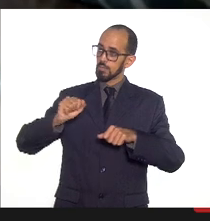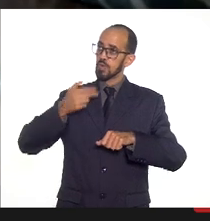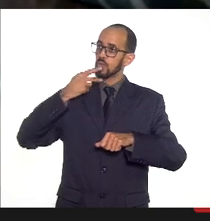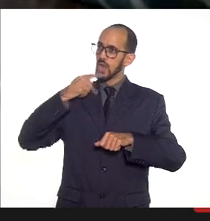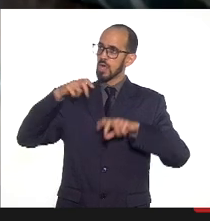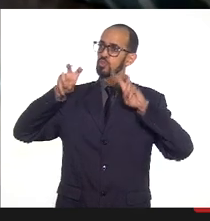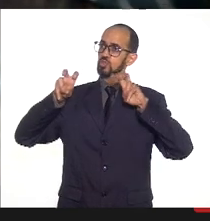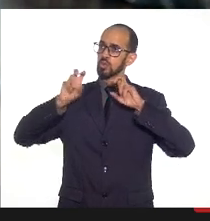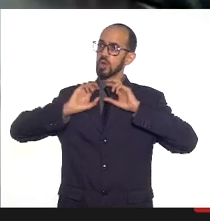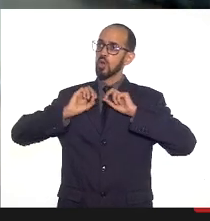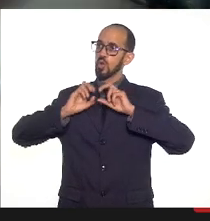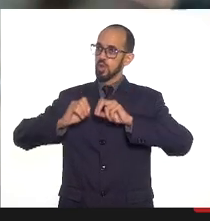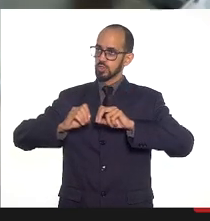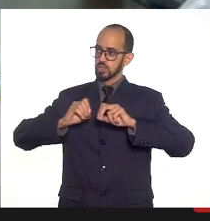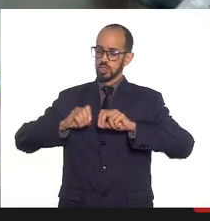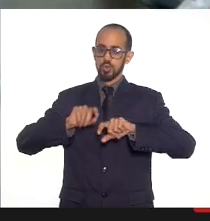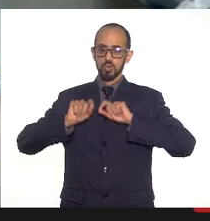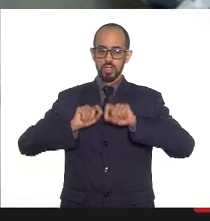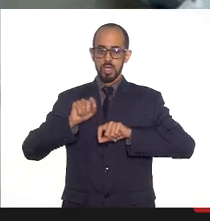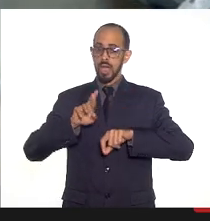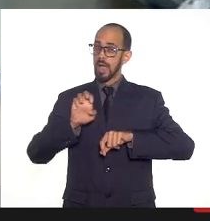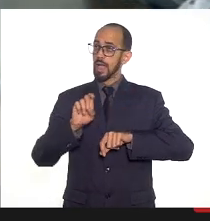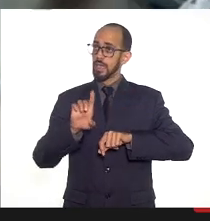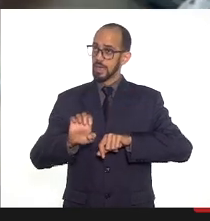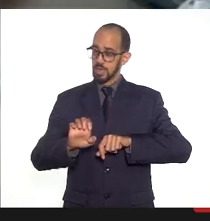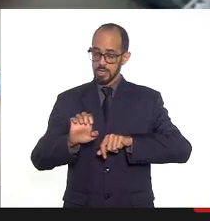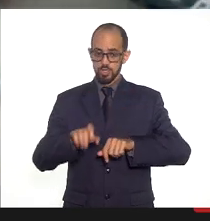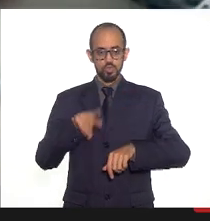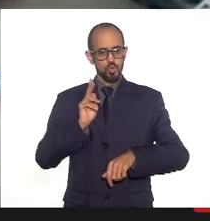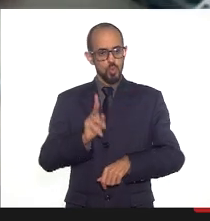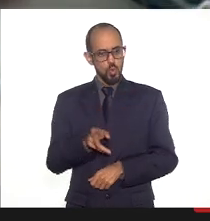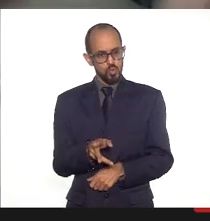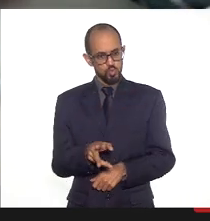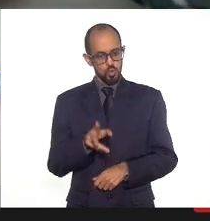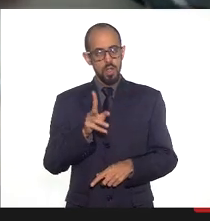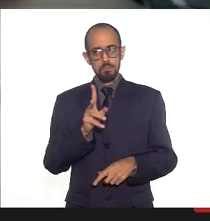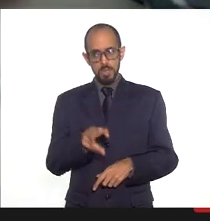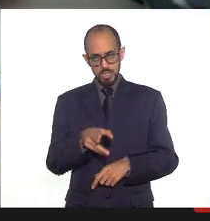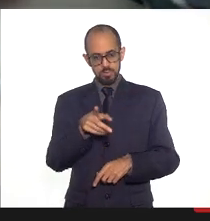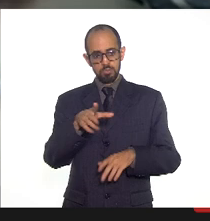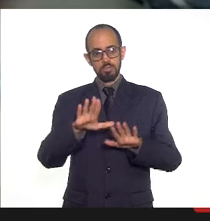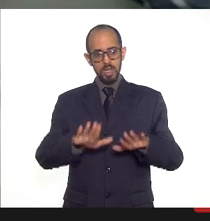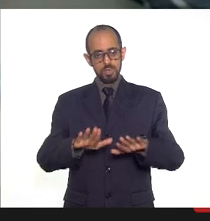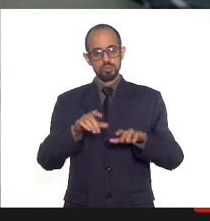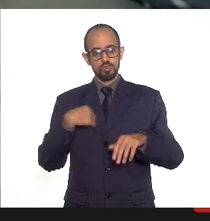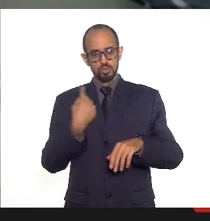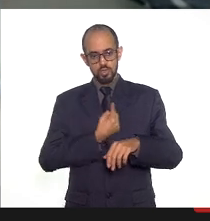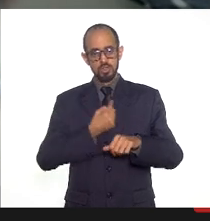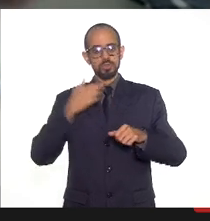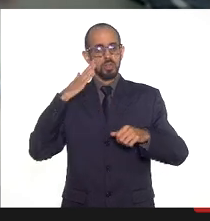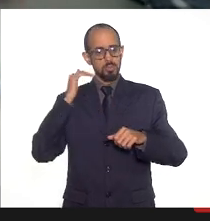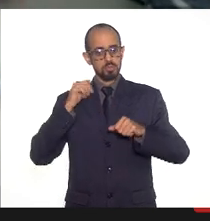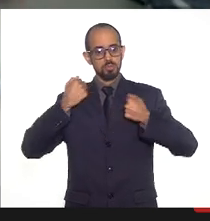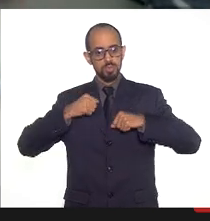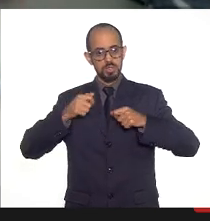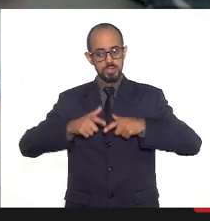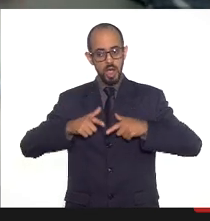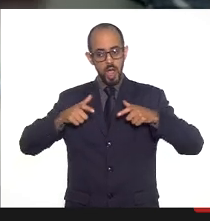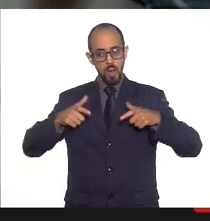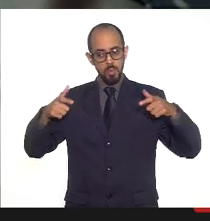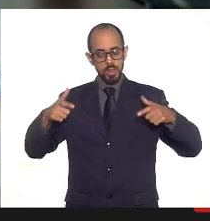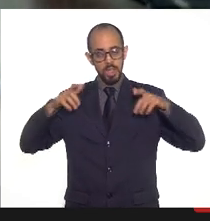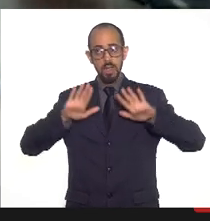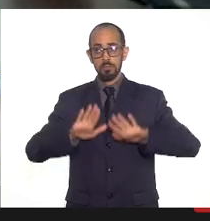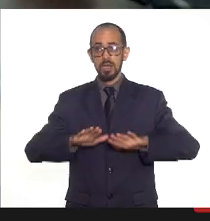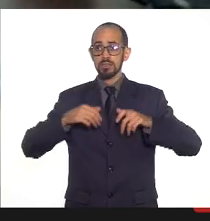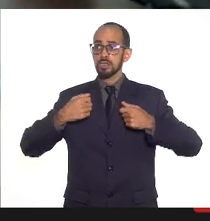apesar da rede se manter ainda mesmo, a gente sabe que a gente precisa ampliar a nossa oferta, mas ela se mantém a mesma.